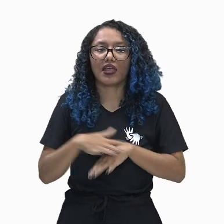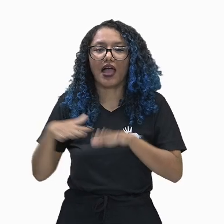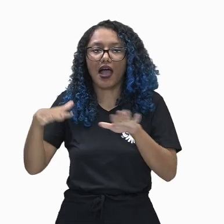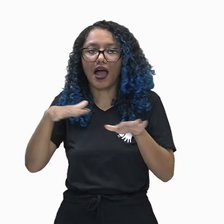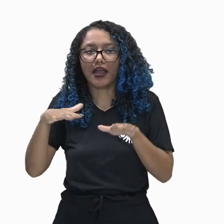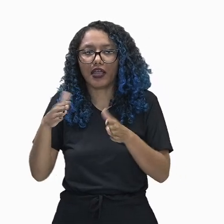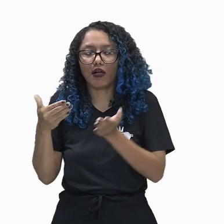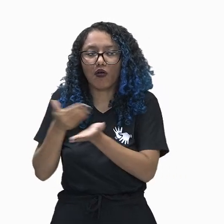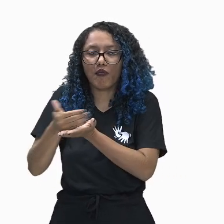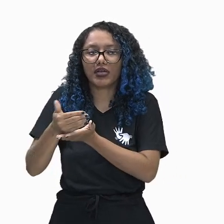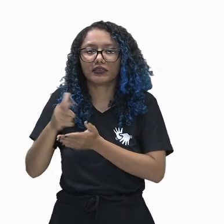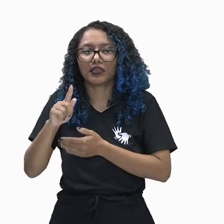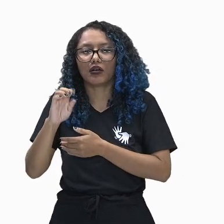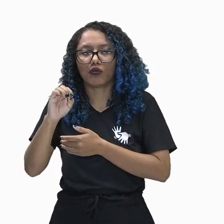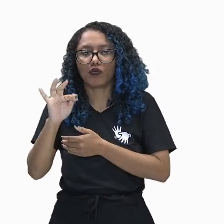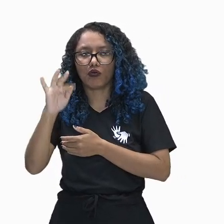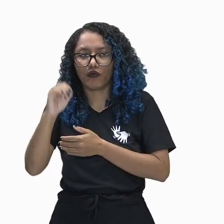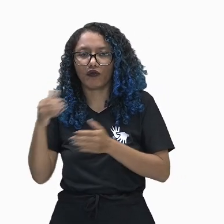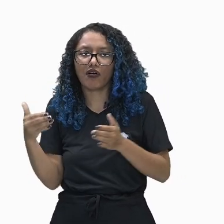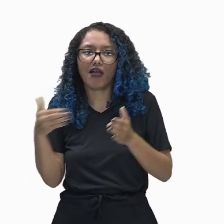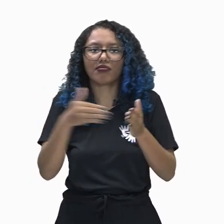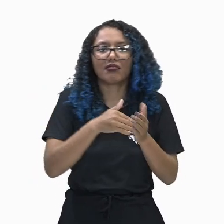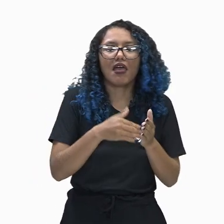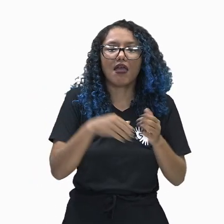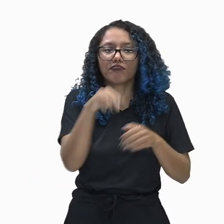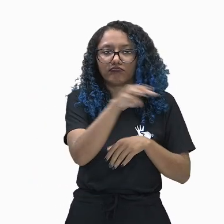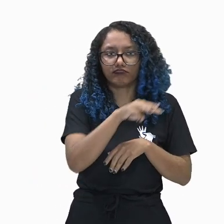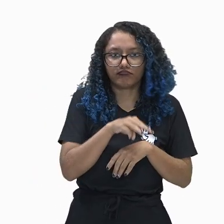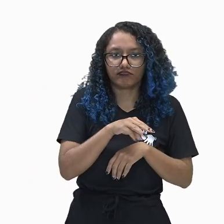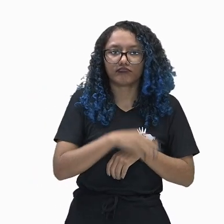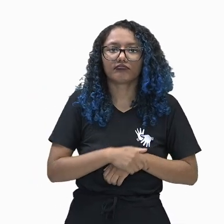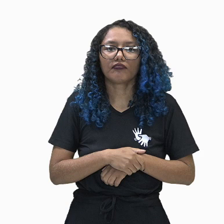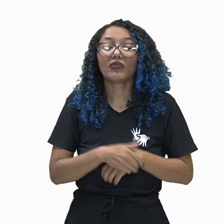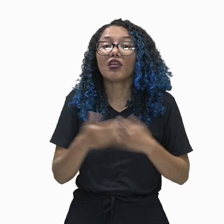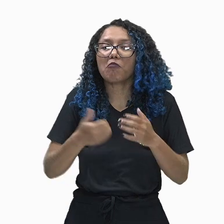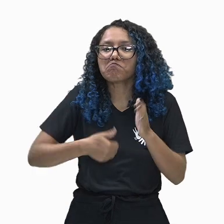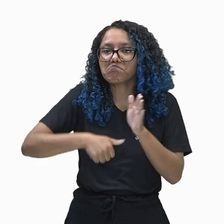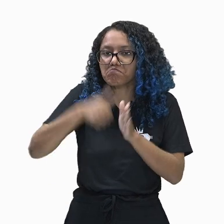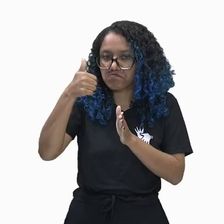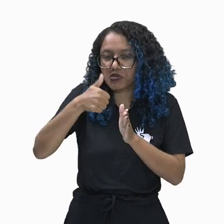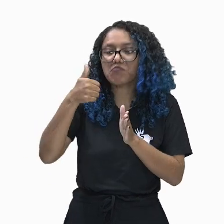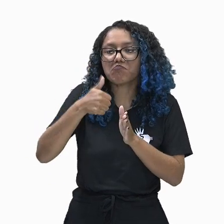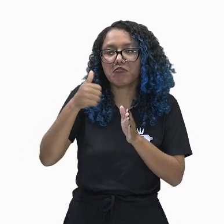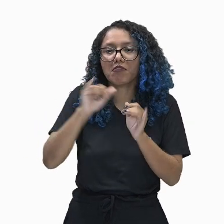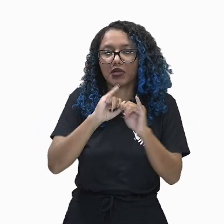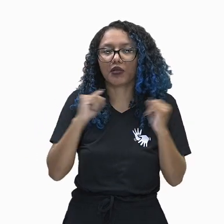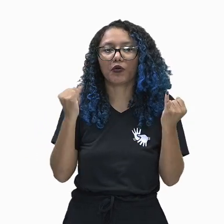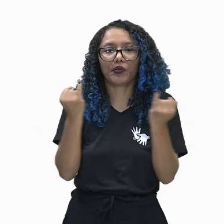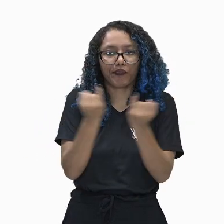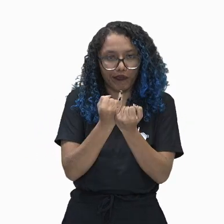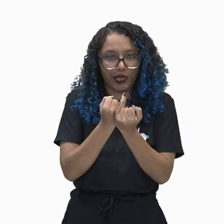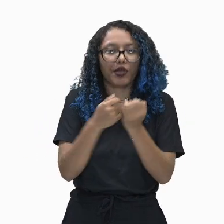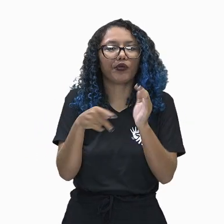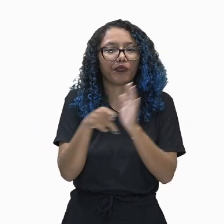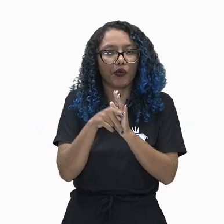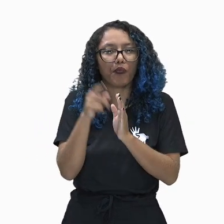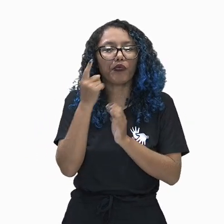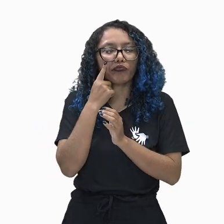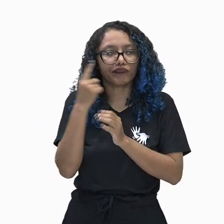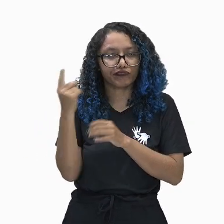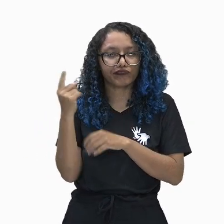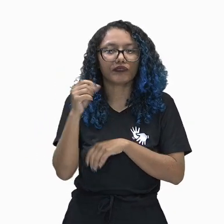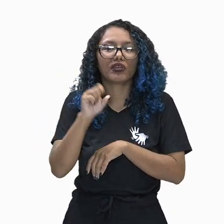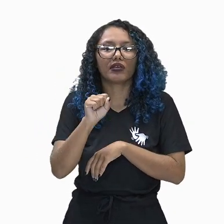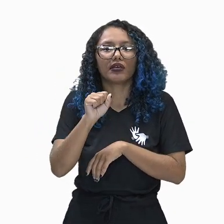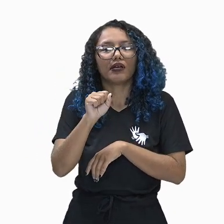Mesopotâmia. O primeiro império conhecido na história, pela história, é o Império Sargônico ou